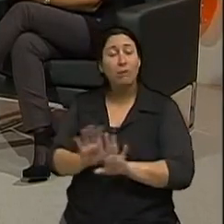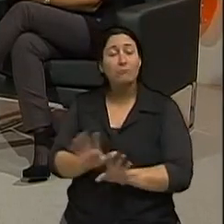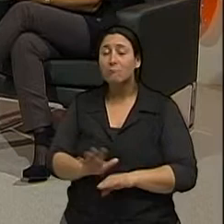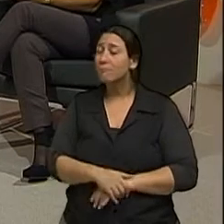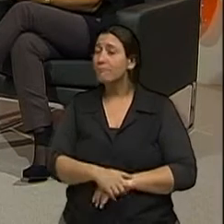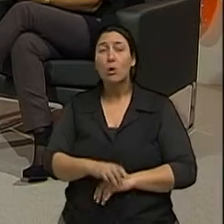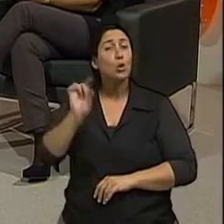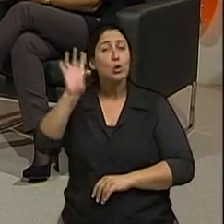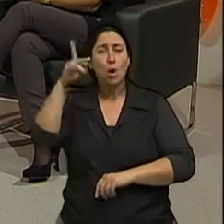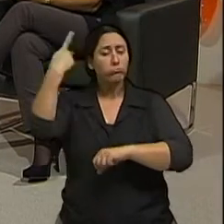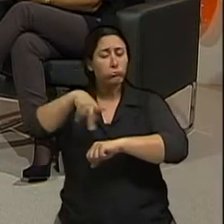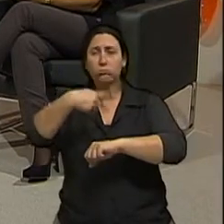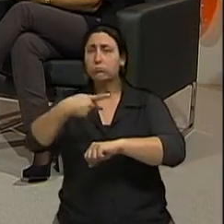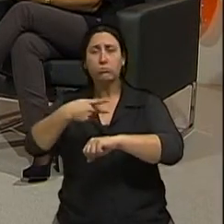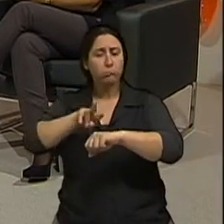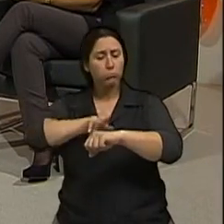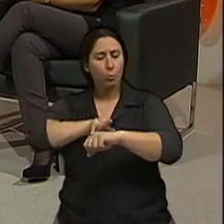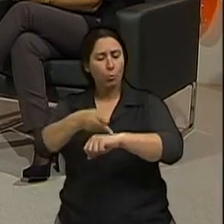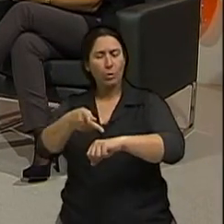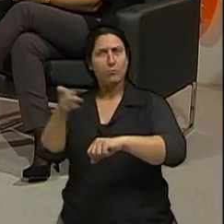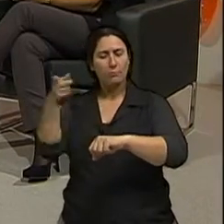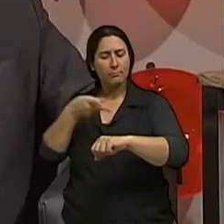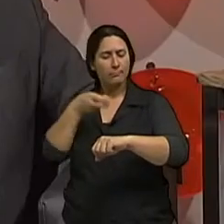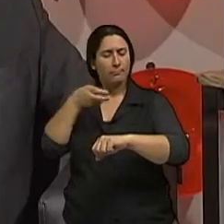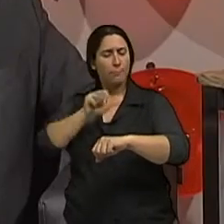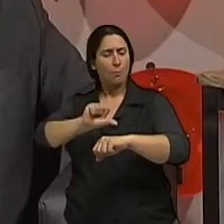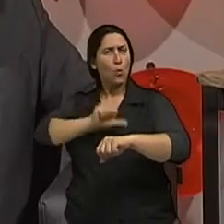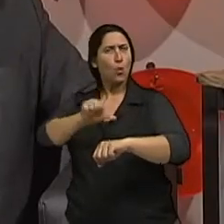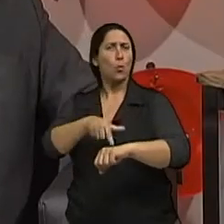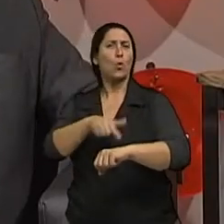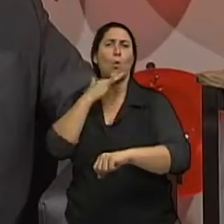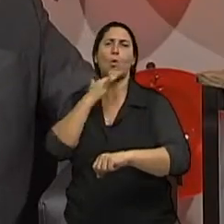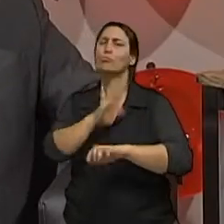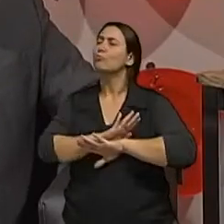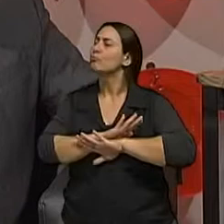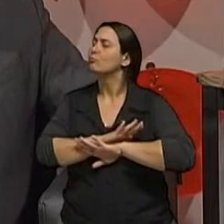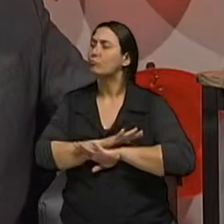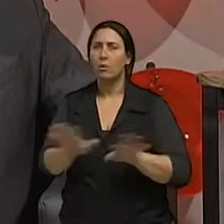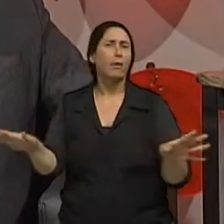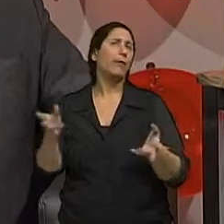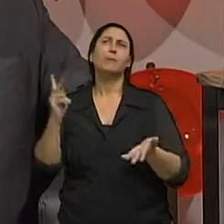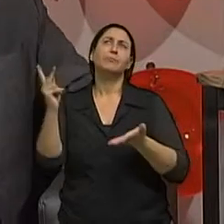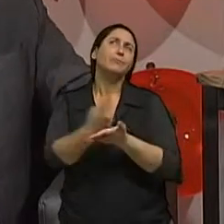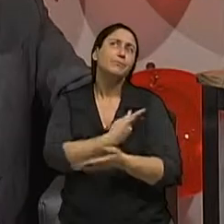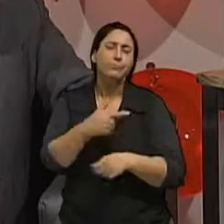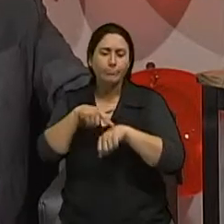apenas mudança de aspecto é o grande sinal ou surgimento de lesão ou